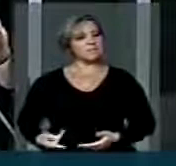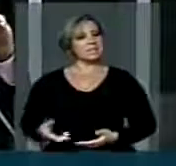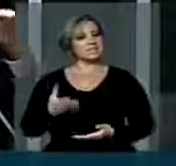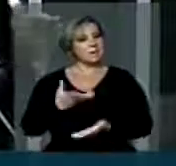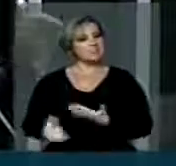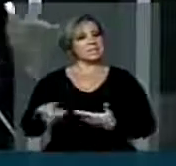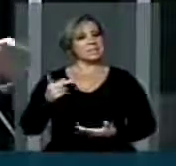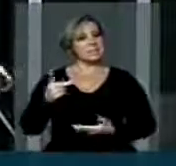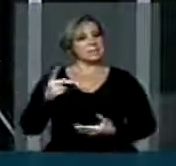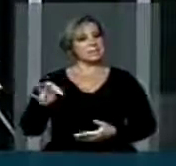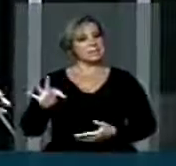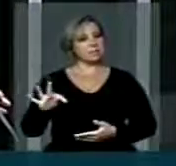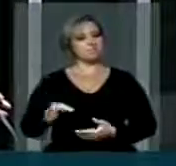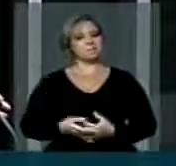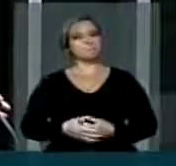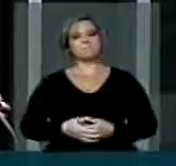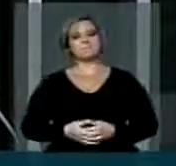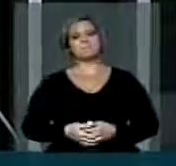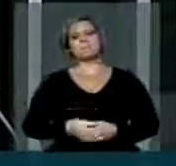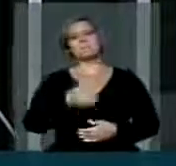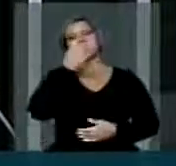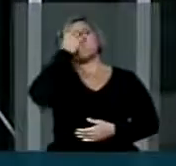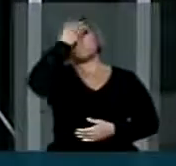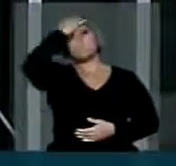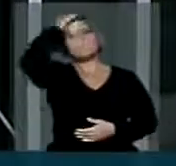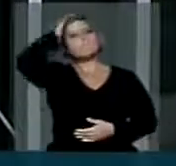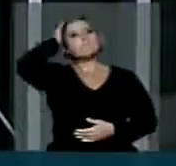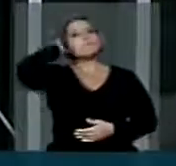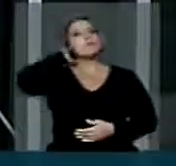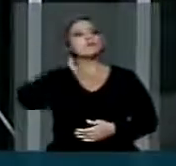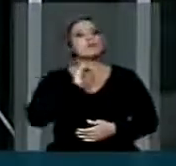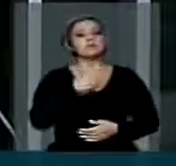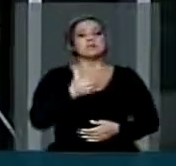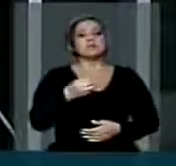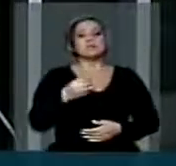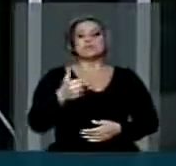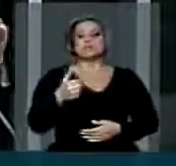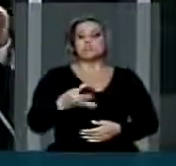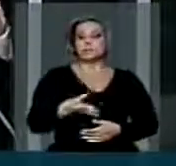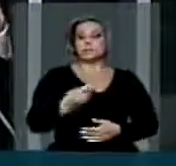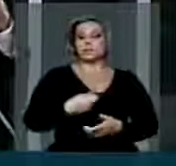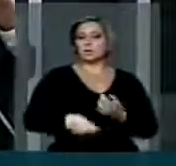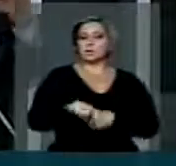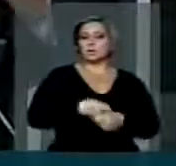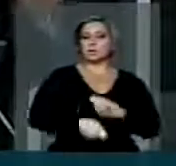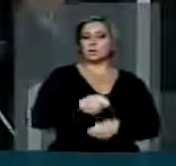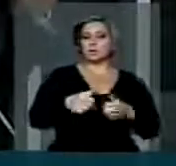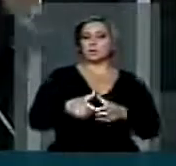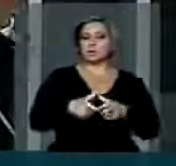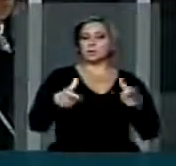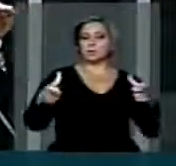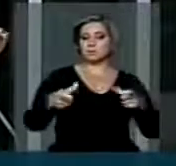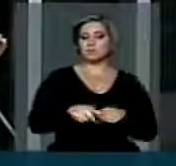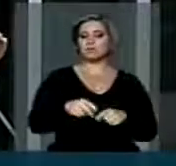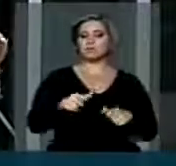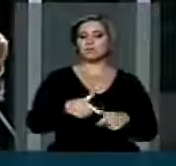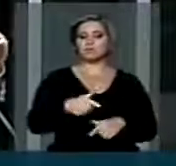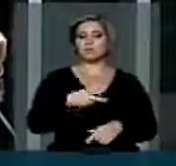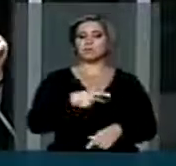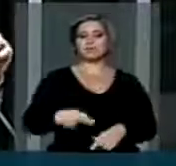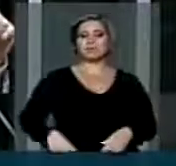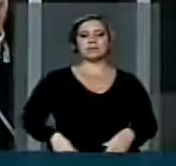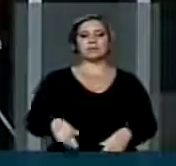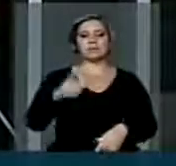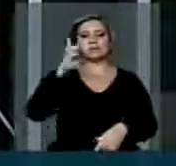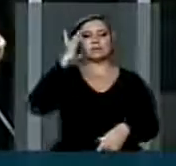Nós temos agora, com as projeções de 2014, indicando que o crescimento econômico nesse período da Presidente Dilma